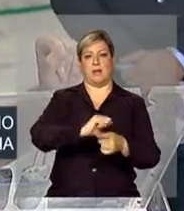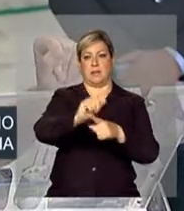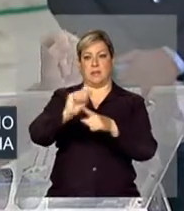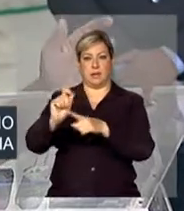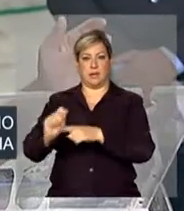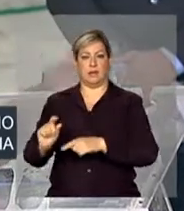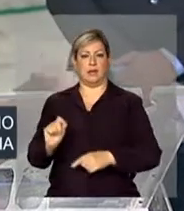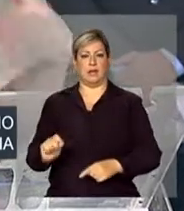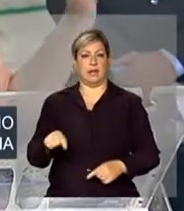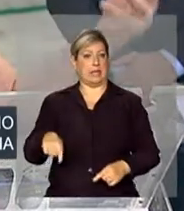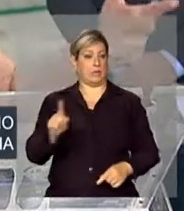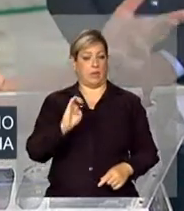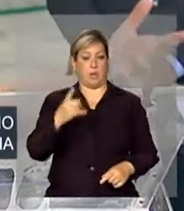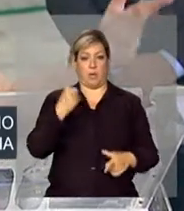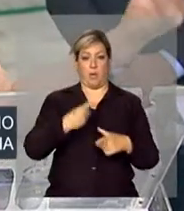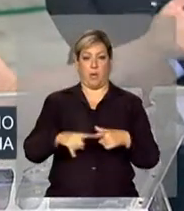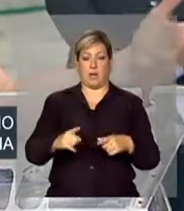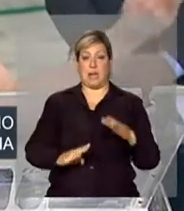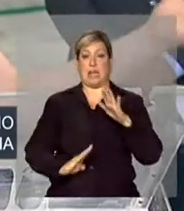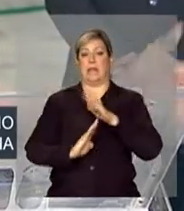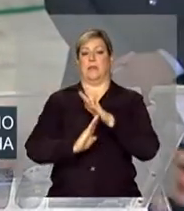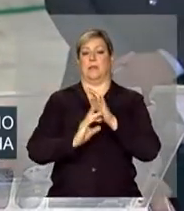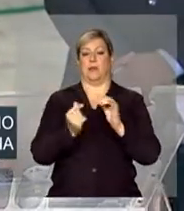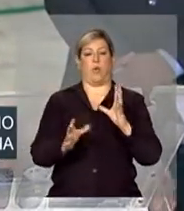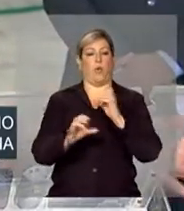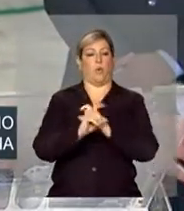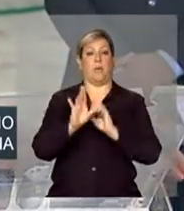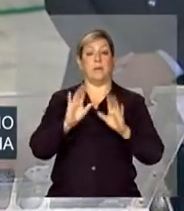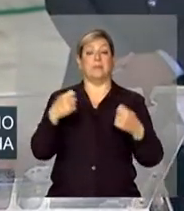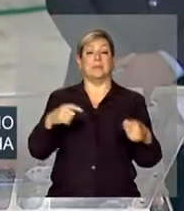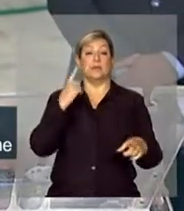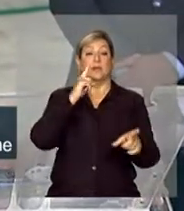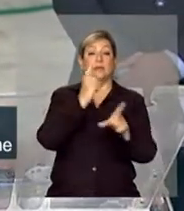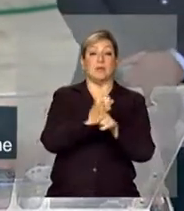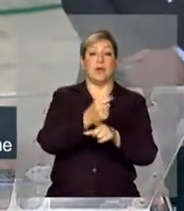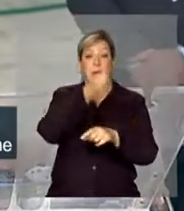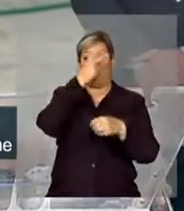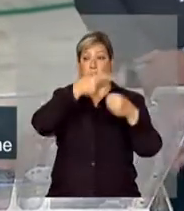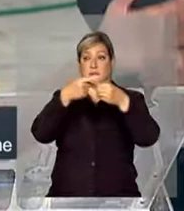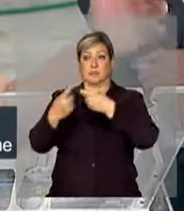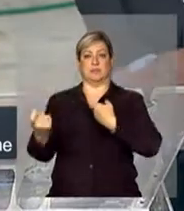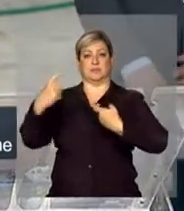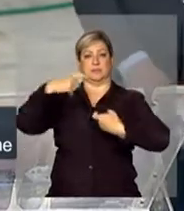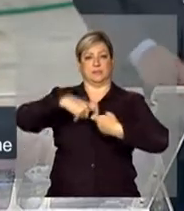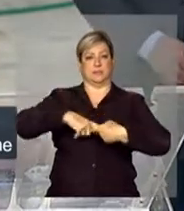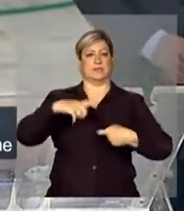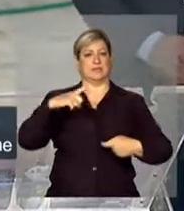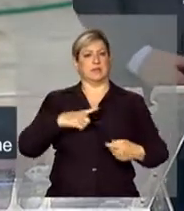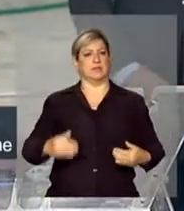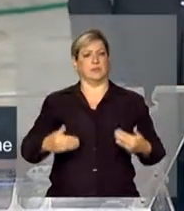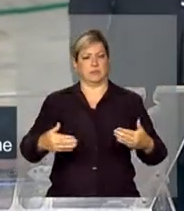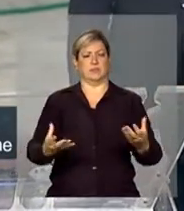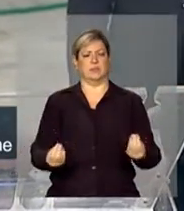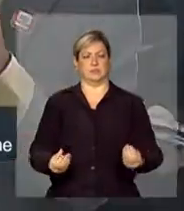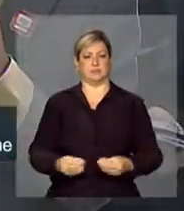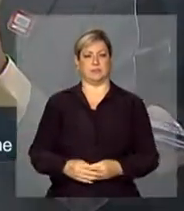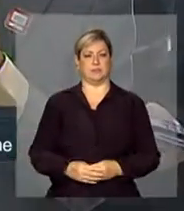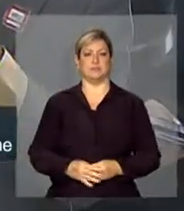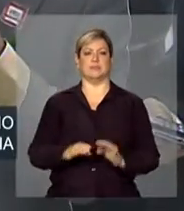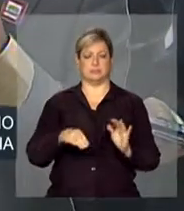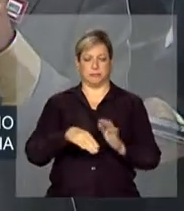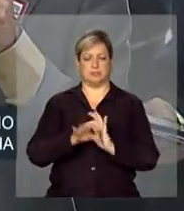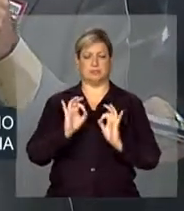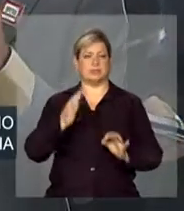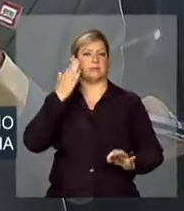de limitação orçamentária. Agora, essas pessoas são pessoas que têm que ser encontradas. Os municípios são nossos parceiros. Como eu disse, a gente tem avançado bastante. Perfeito. E se eu entendi